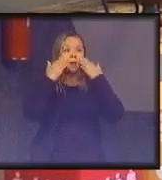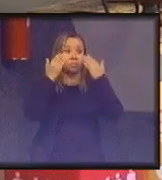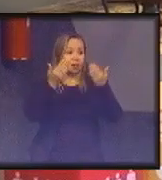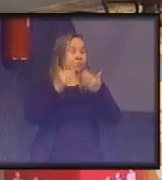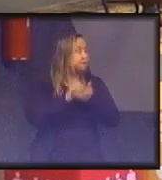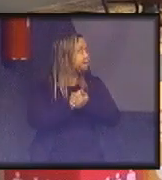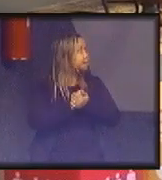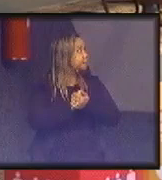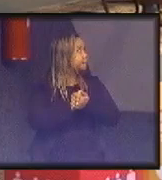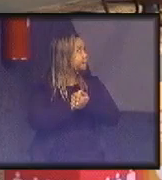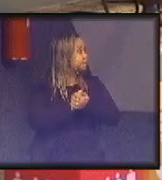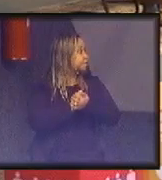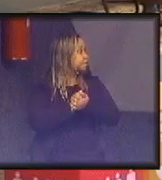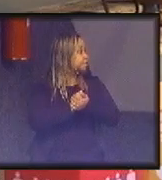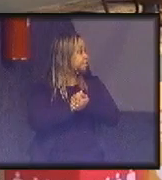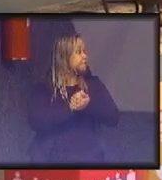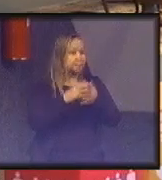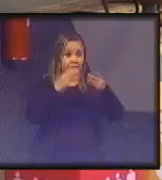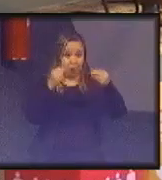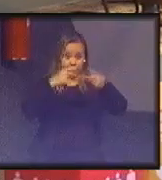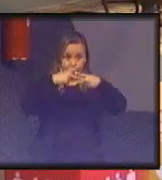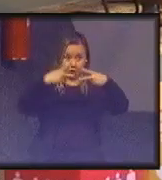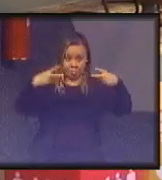Porque tem um monte de coisa ali.